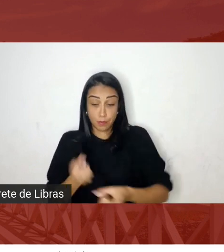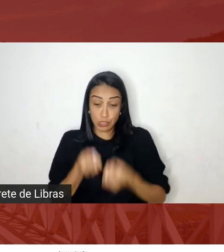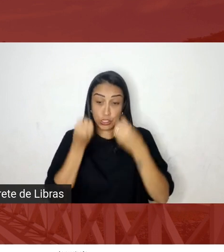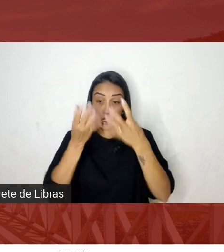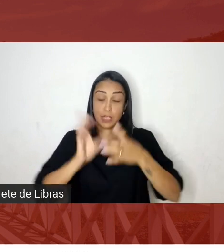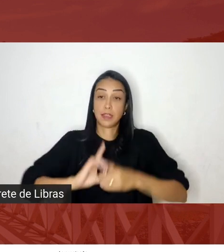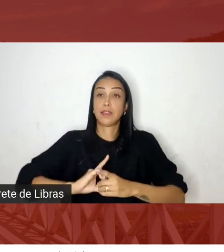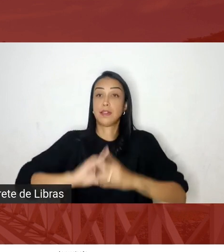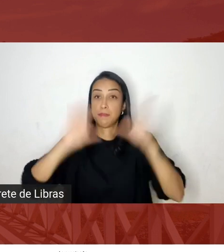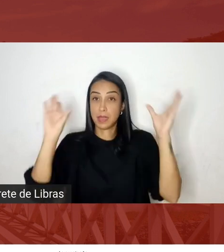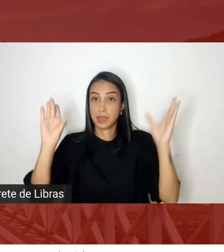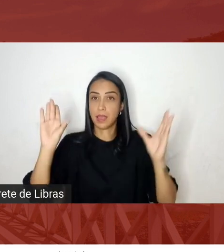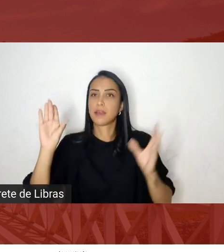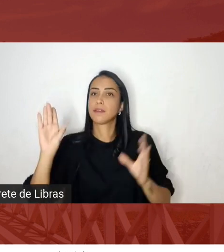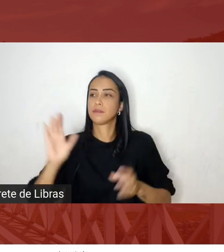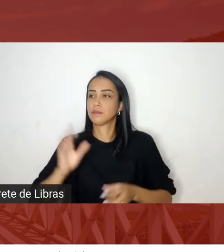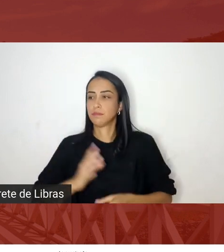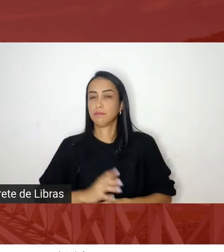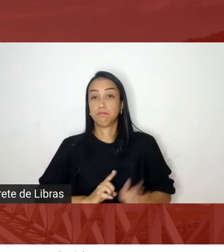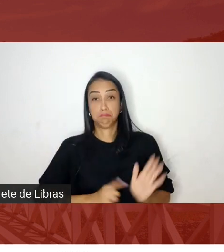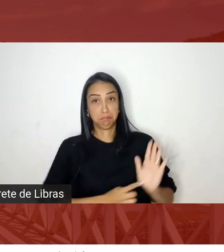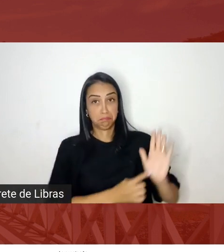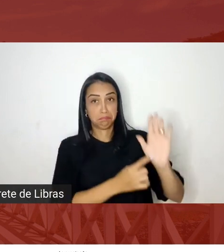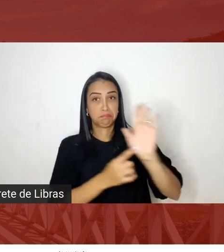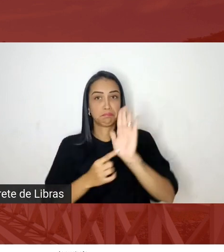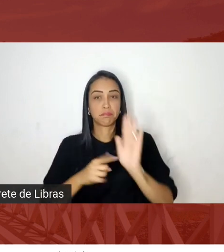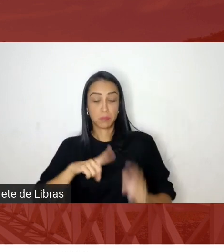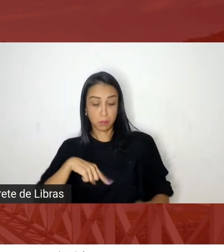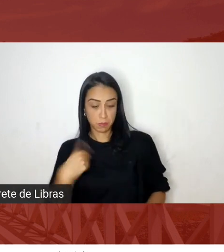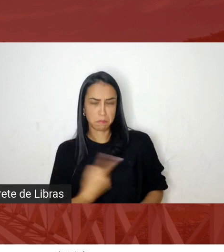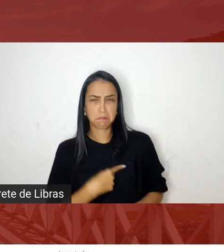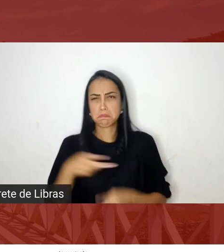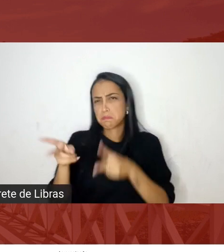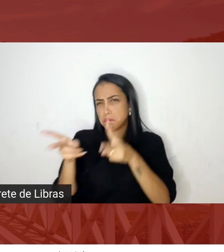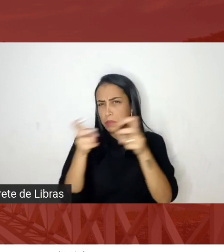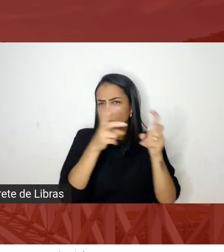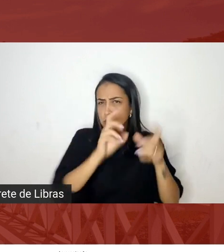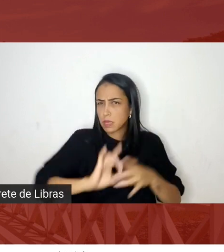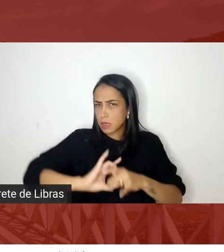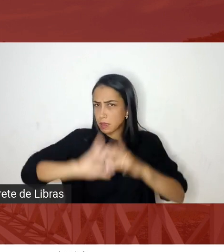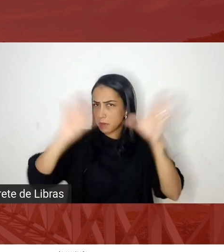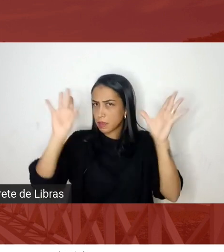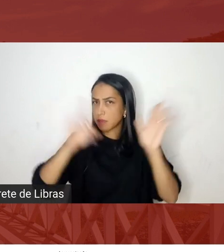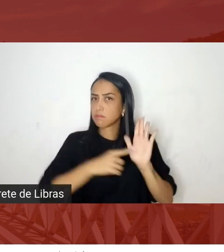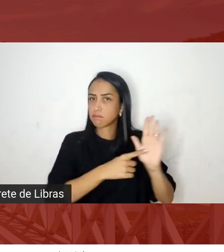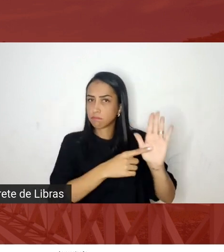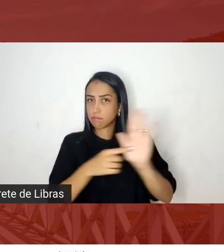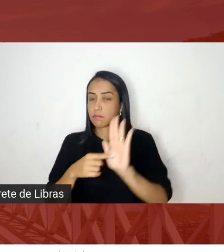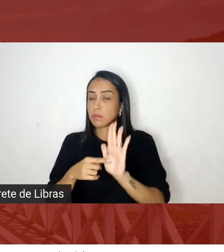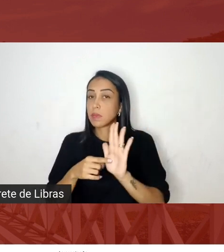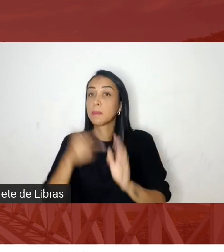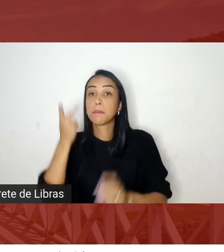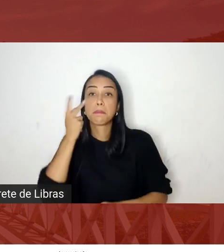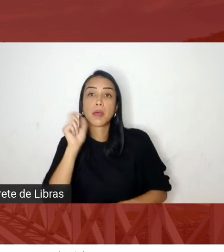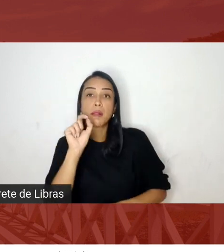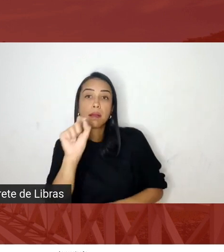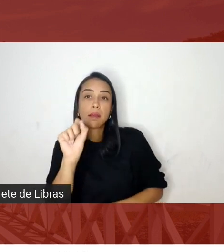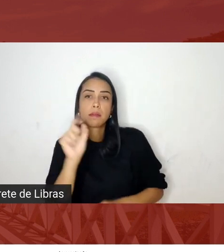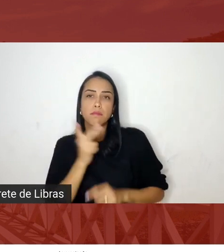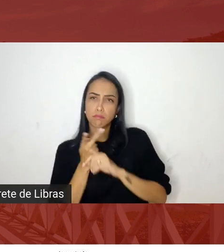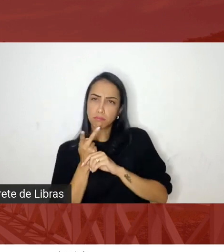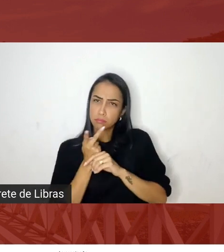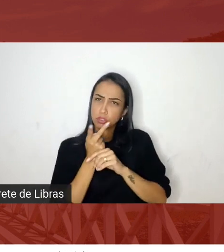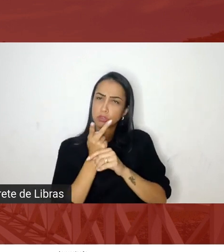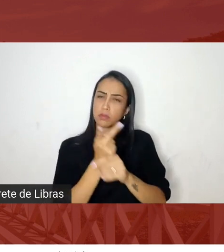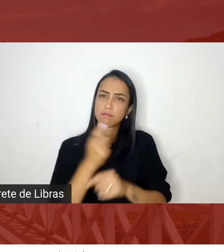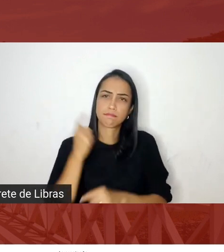concedemos também a liberdade de expressão para quem procura tentar contra a democracia